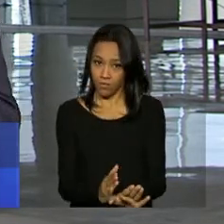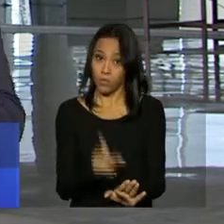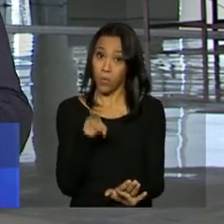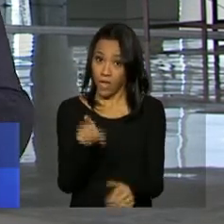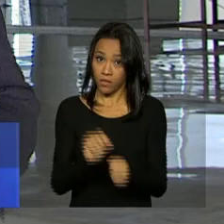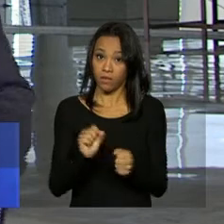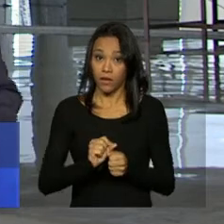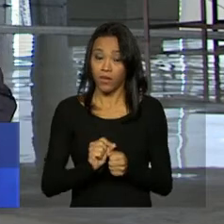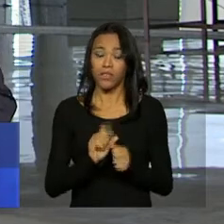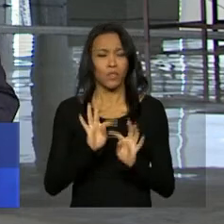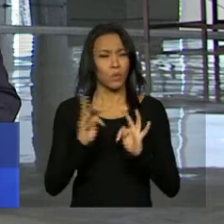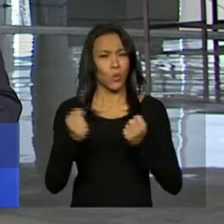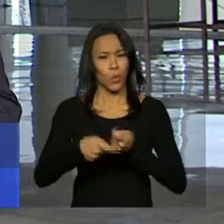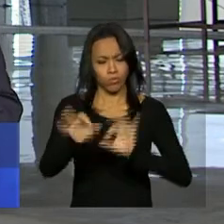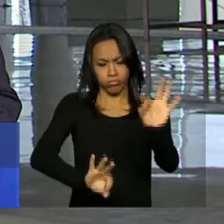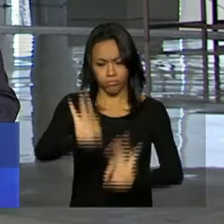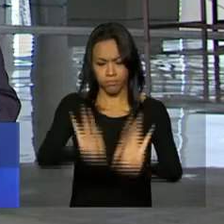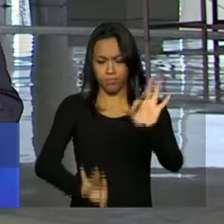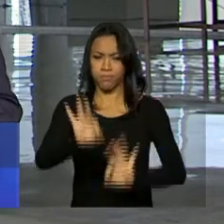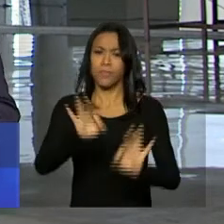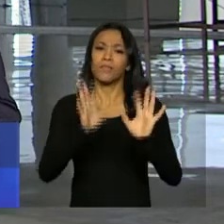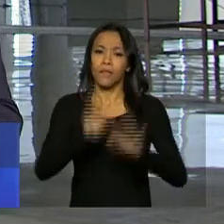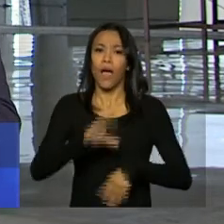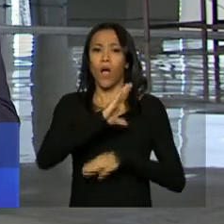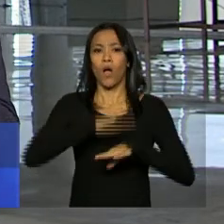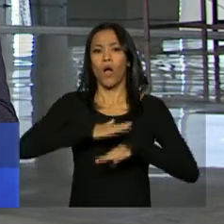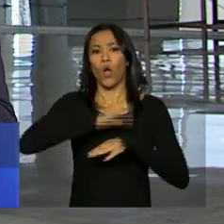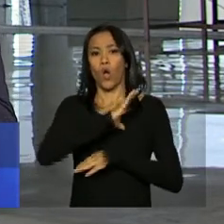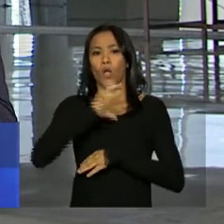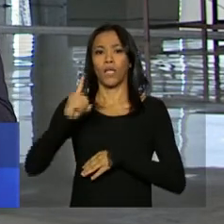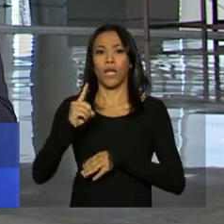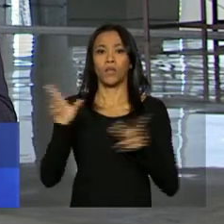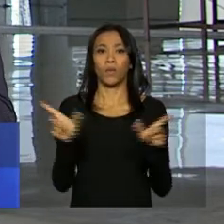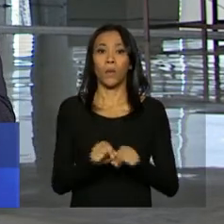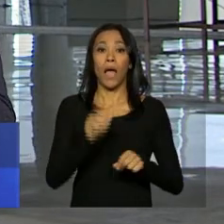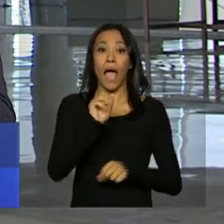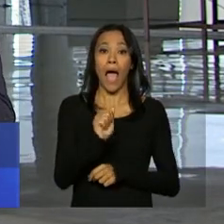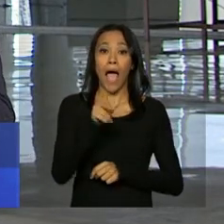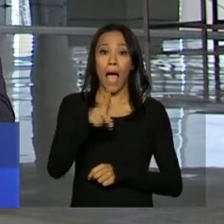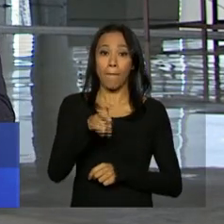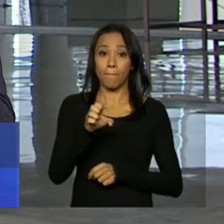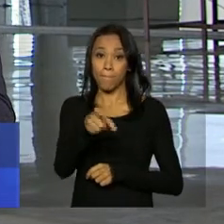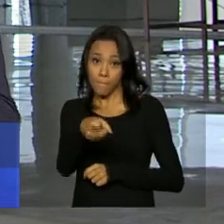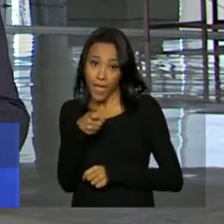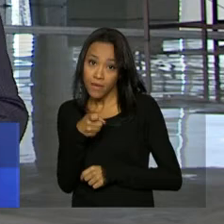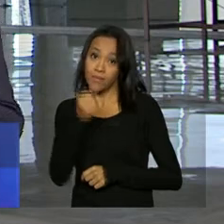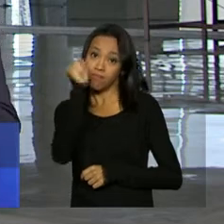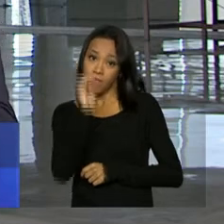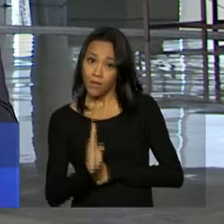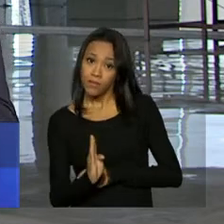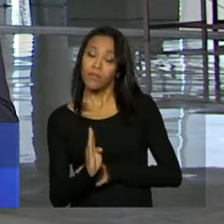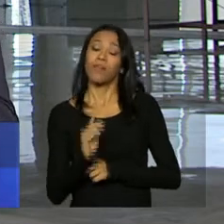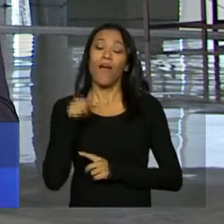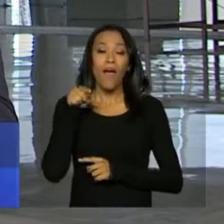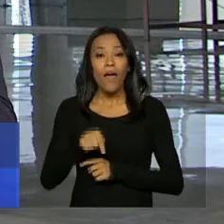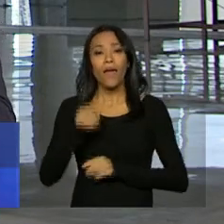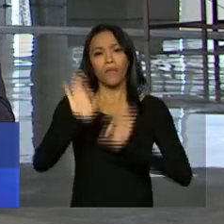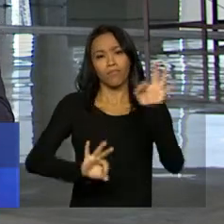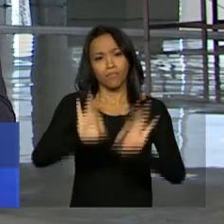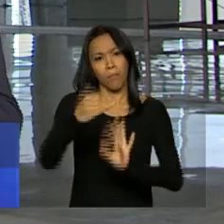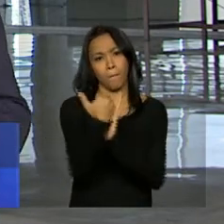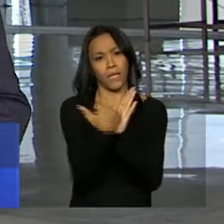Todo o projeto está sendo coordenado pela Apex Brasil. Esse plano faz parte do Plano Nacional de